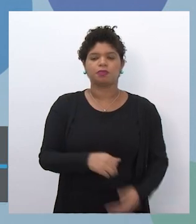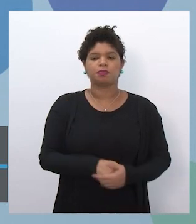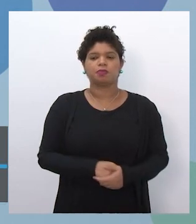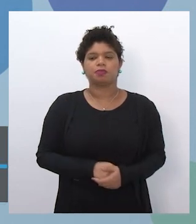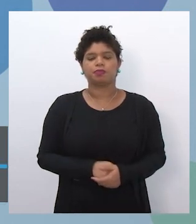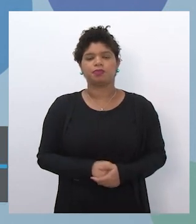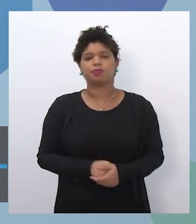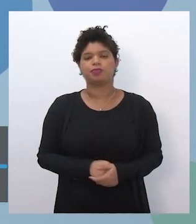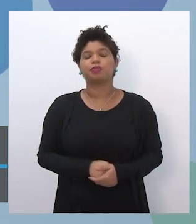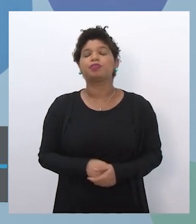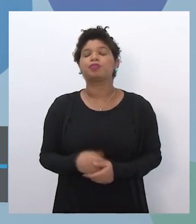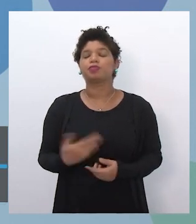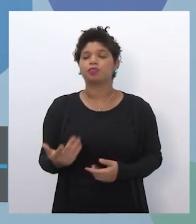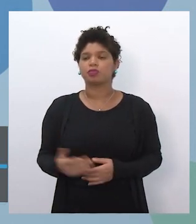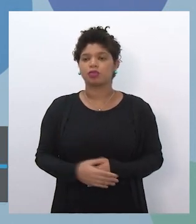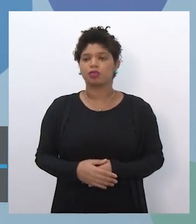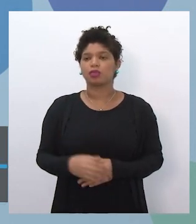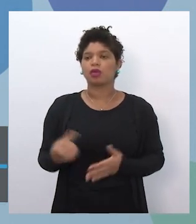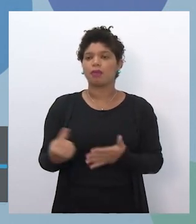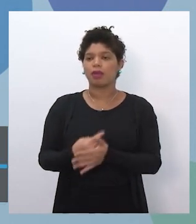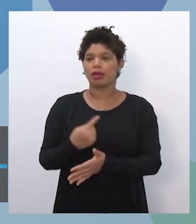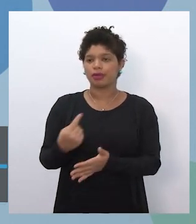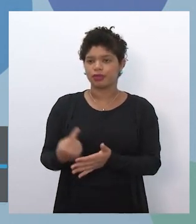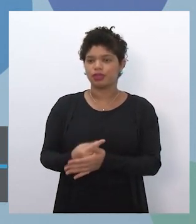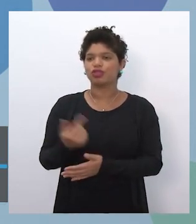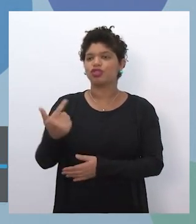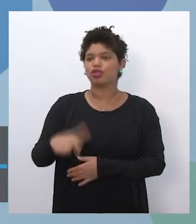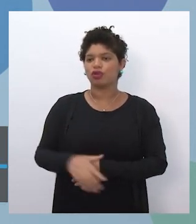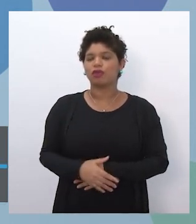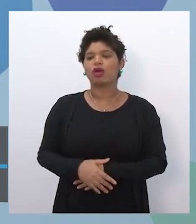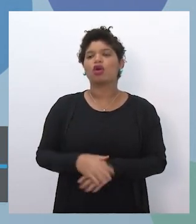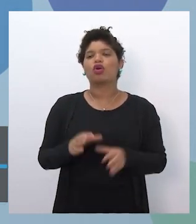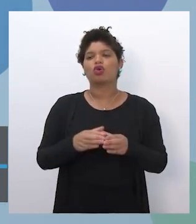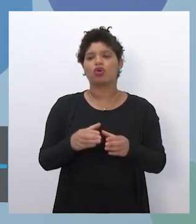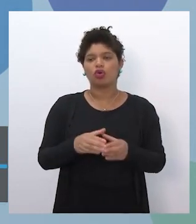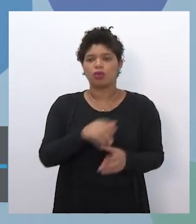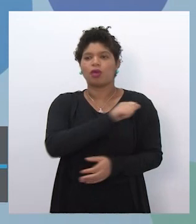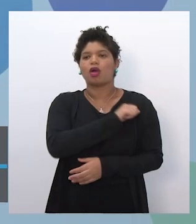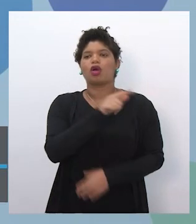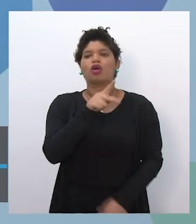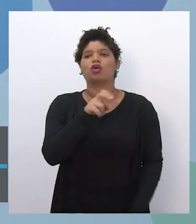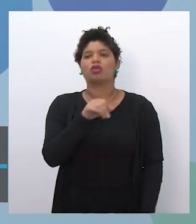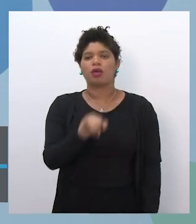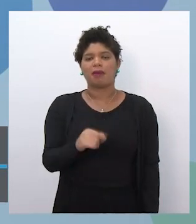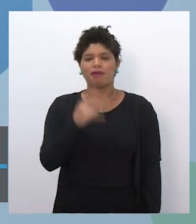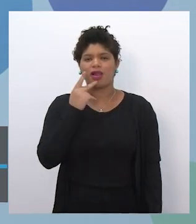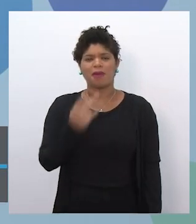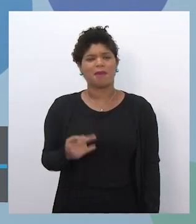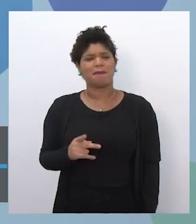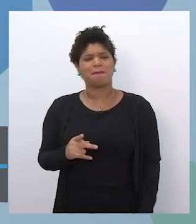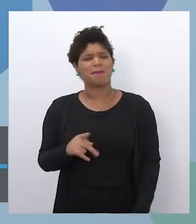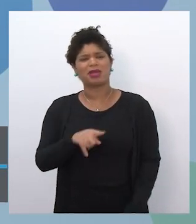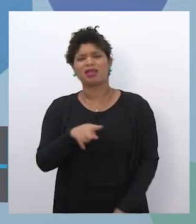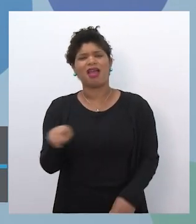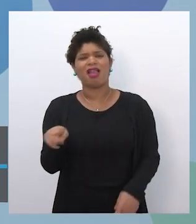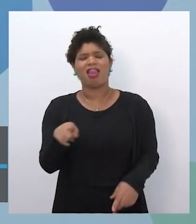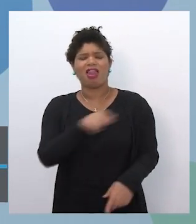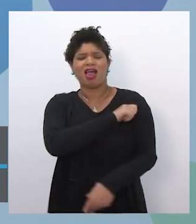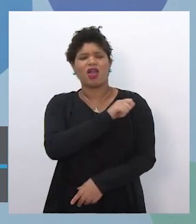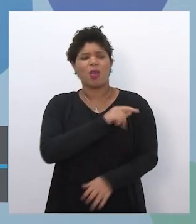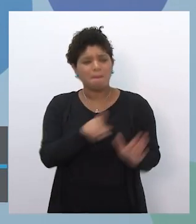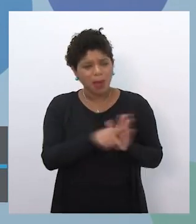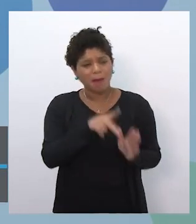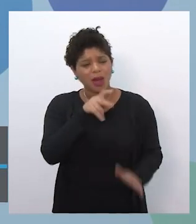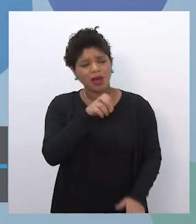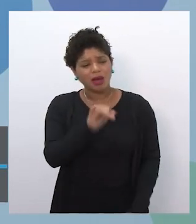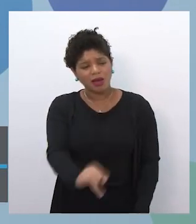Os alunos do PEM não receberão chip. Uma coisa que a Dani acabou de responder em relação a esse ponto